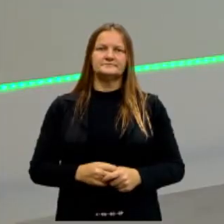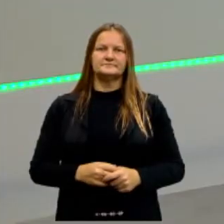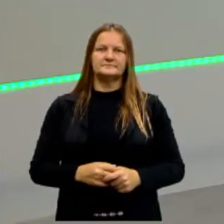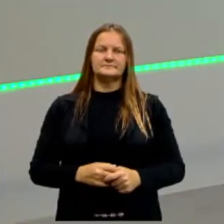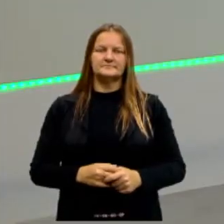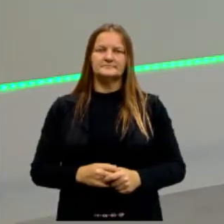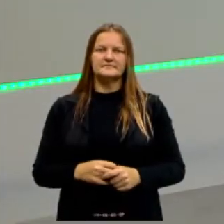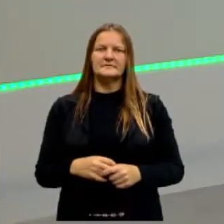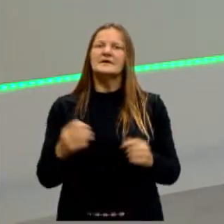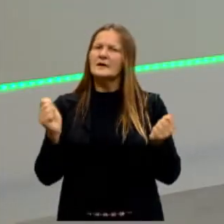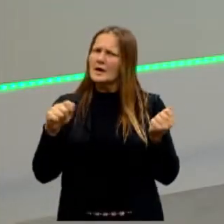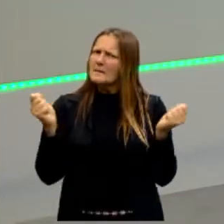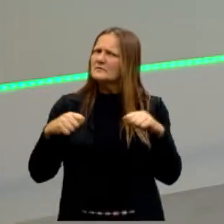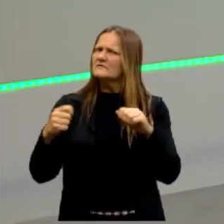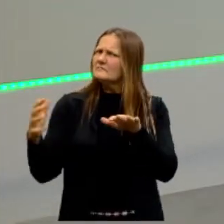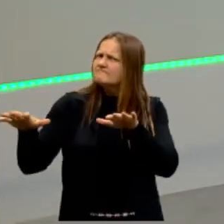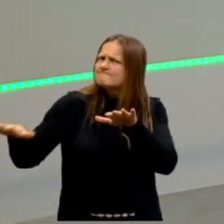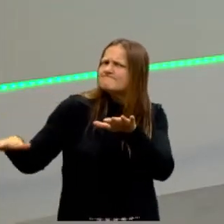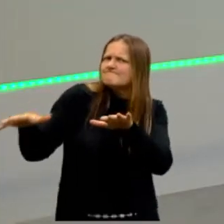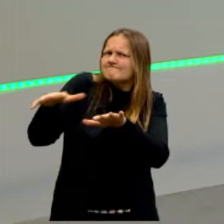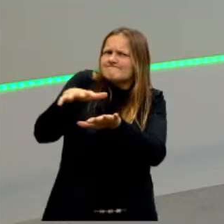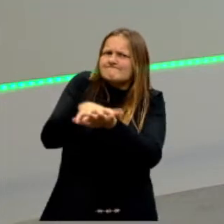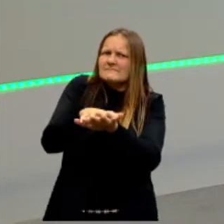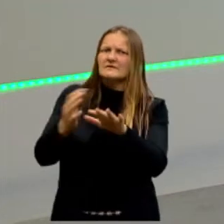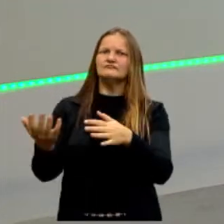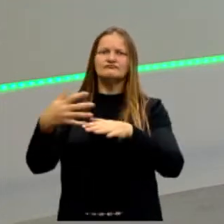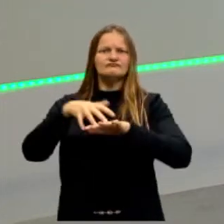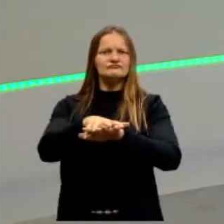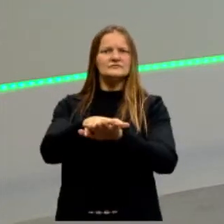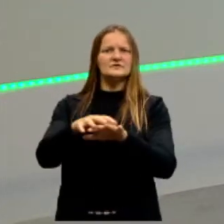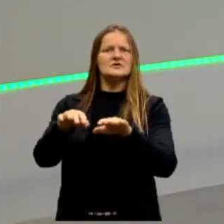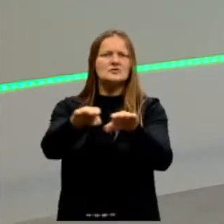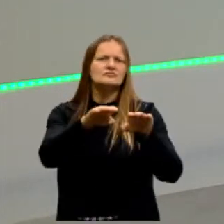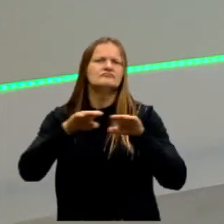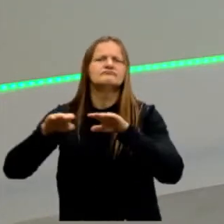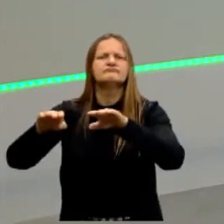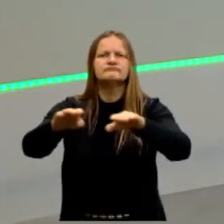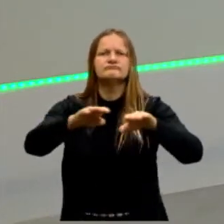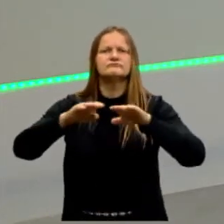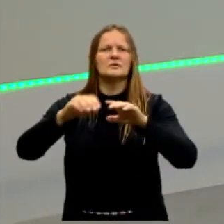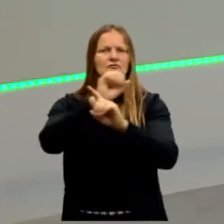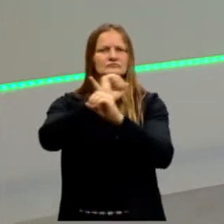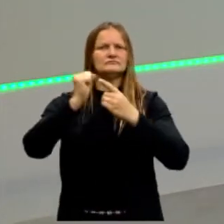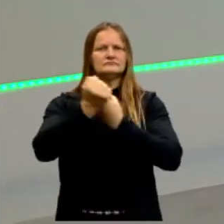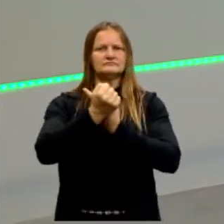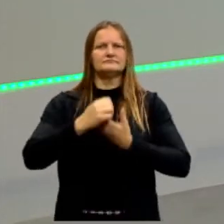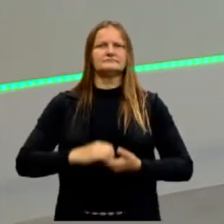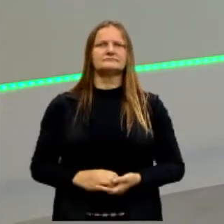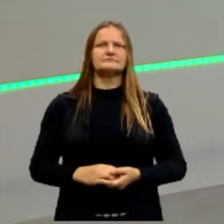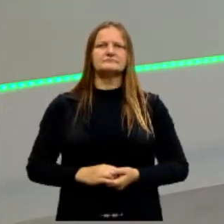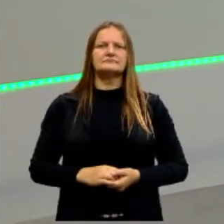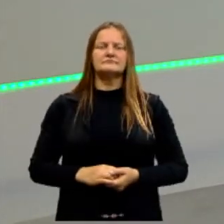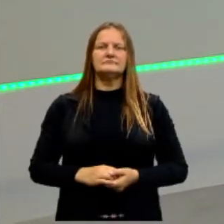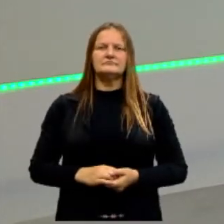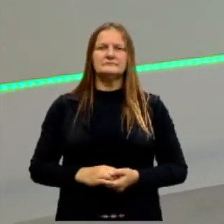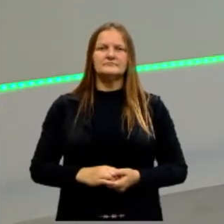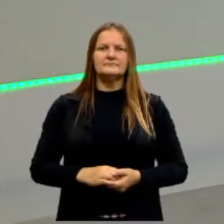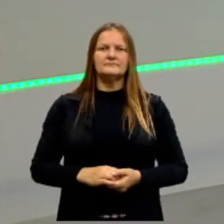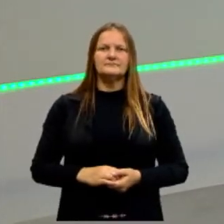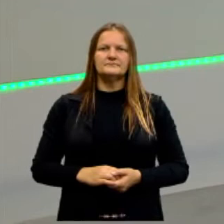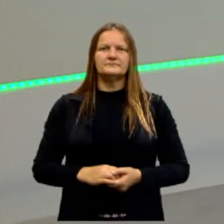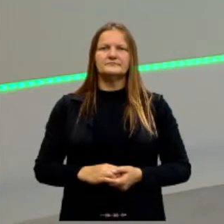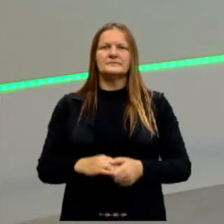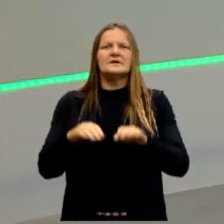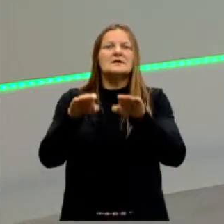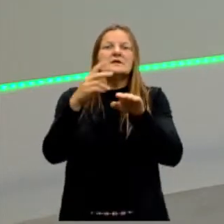incluir o número maior de pessoas. Pensando sempre em igualdade. Sempre em igualdade. Igualdade é que todos no mesmo